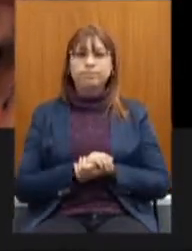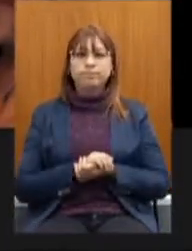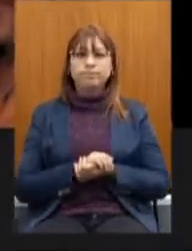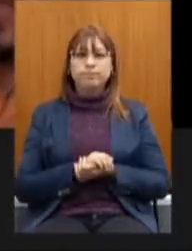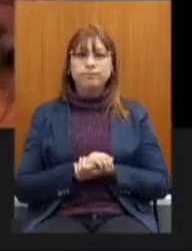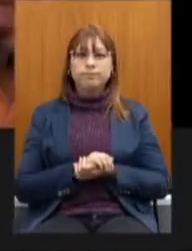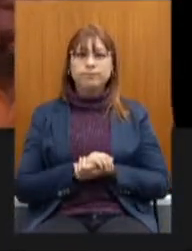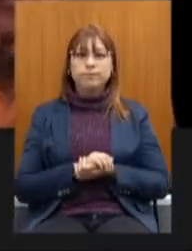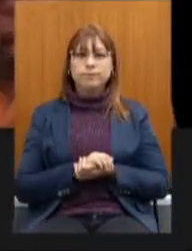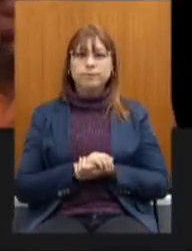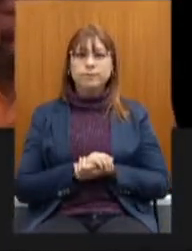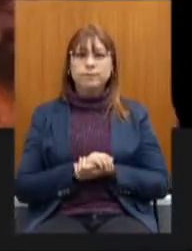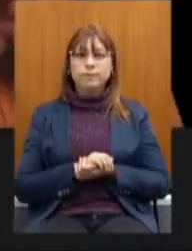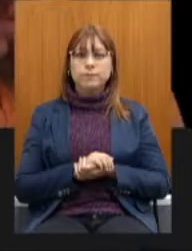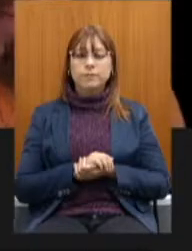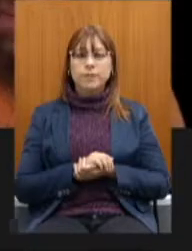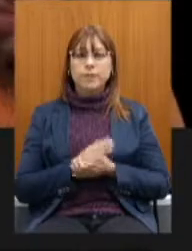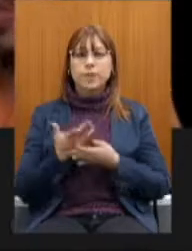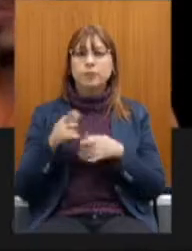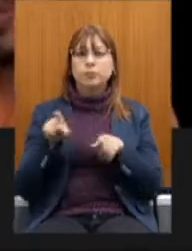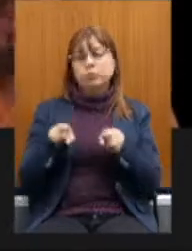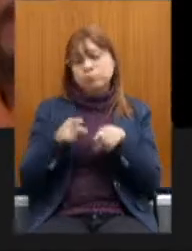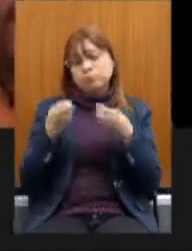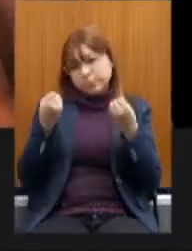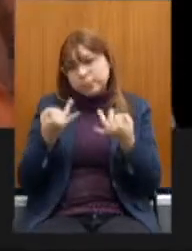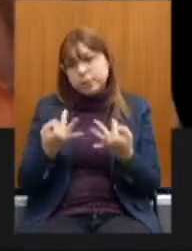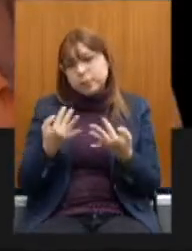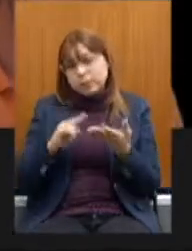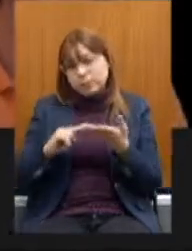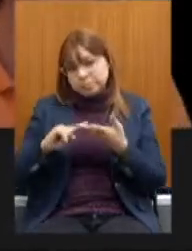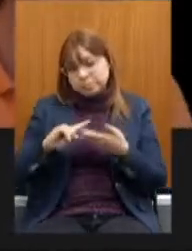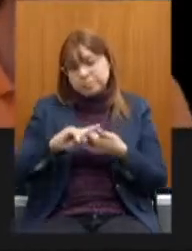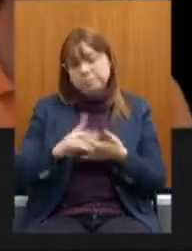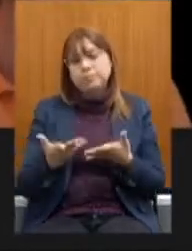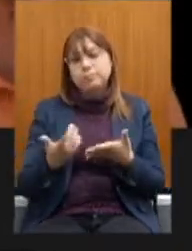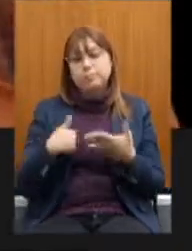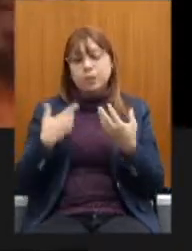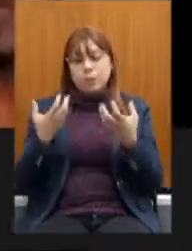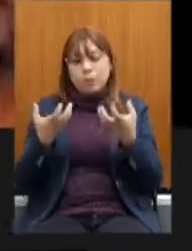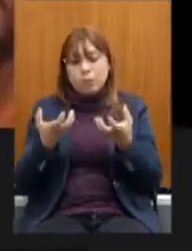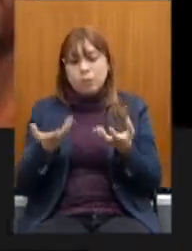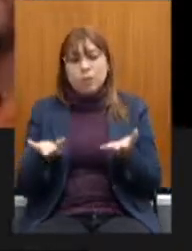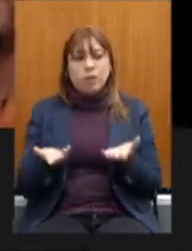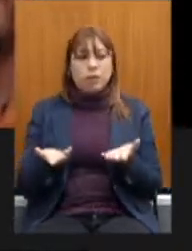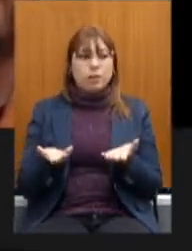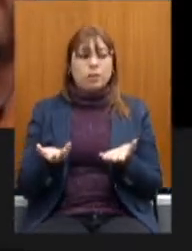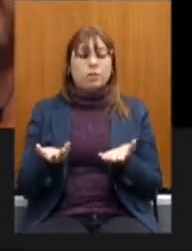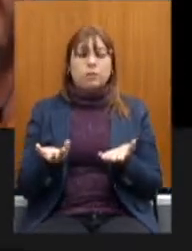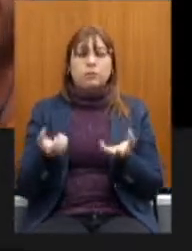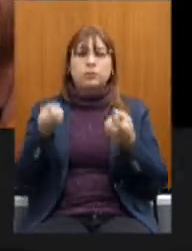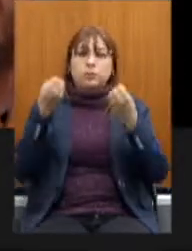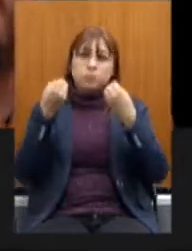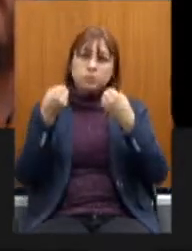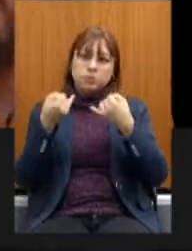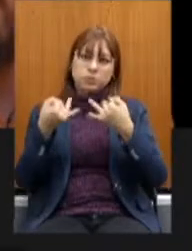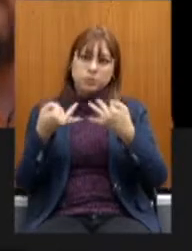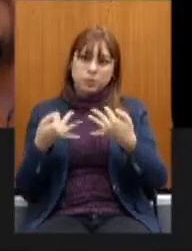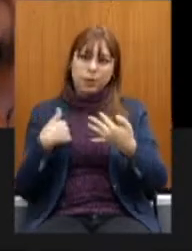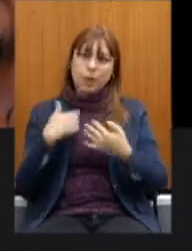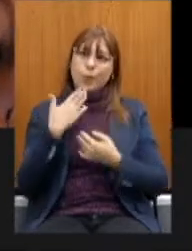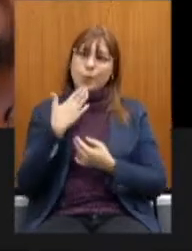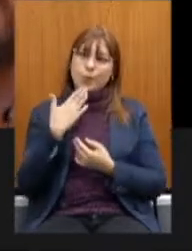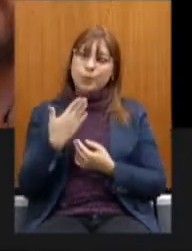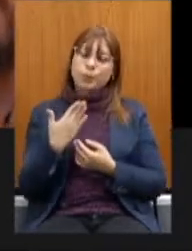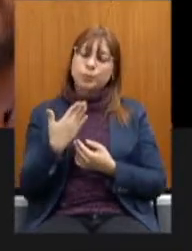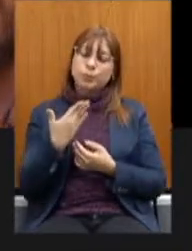Então, mostrando isso tudo, o que eu quero explicar para vocês, eu vou pedir para o governo